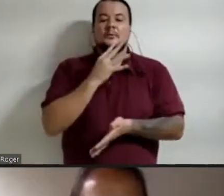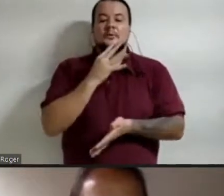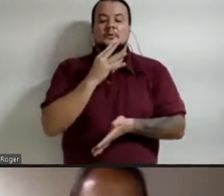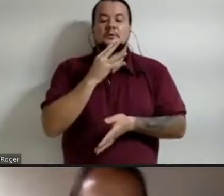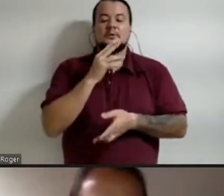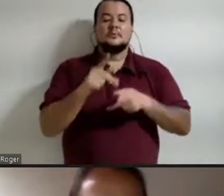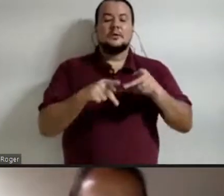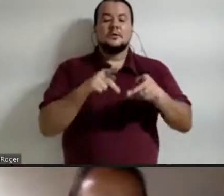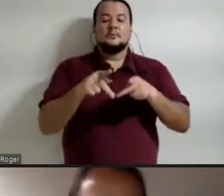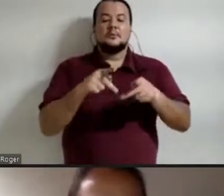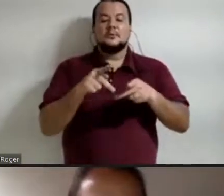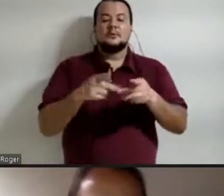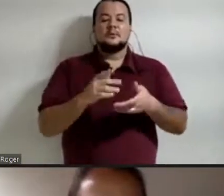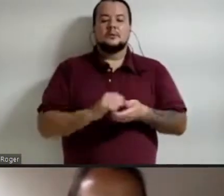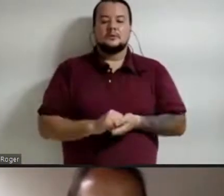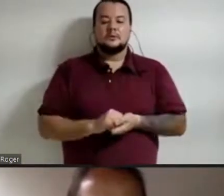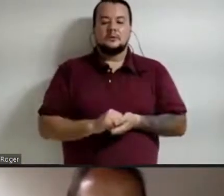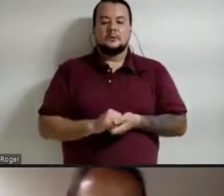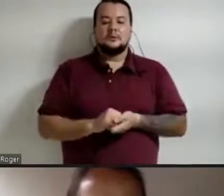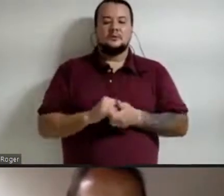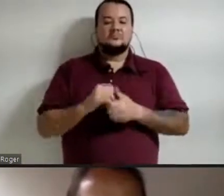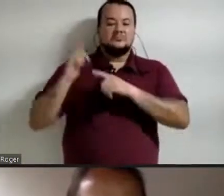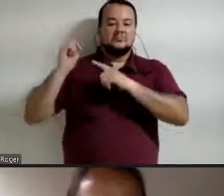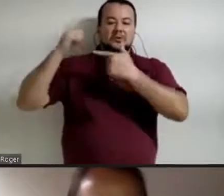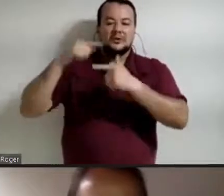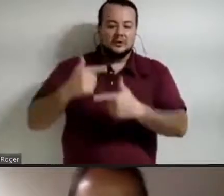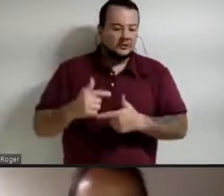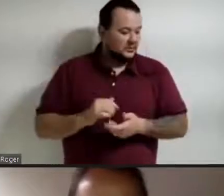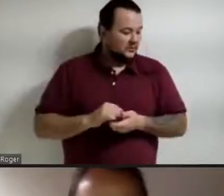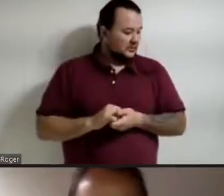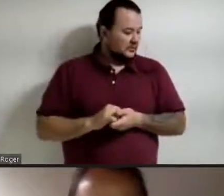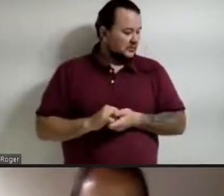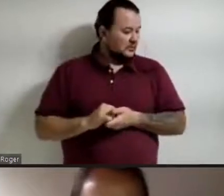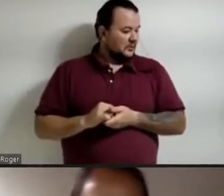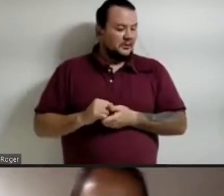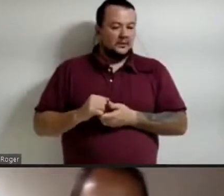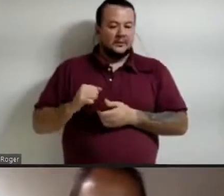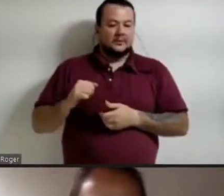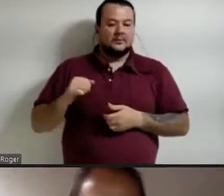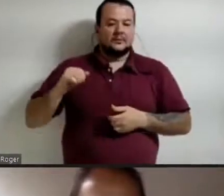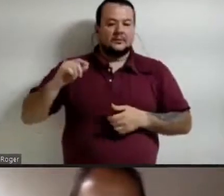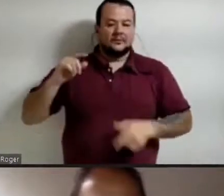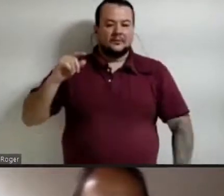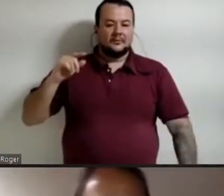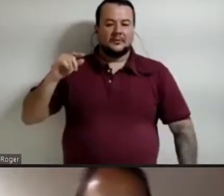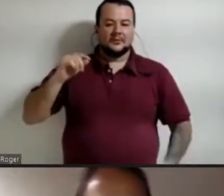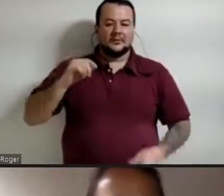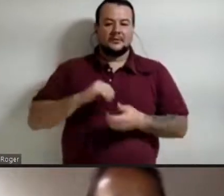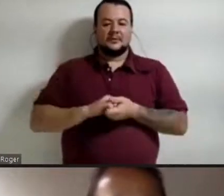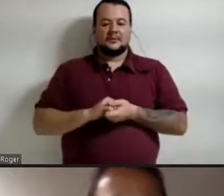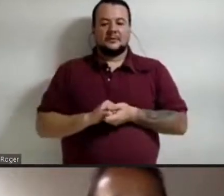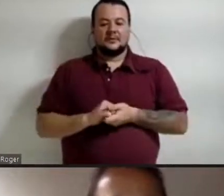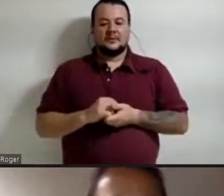tradicionais nas investigações que vocês desenvolvem? Paula?